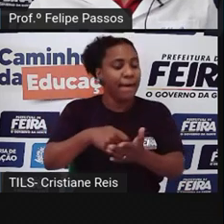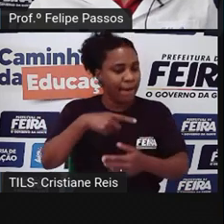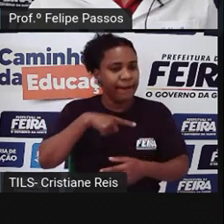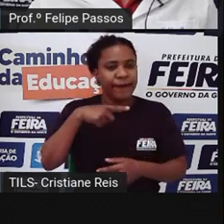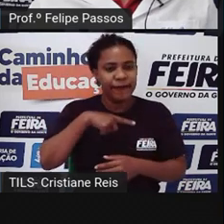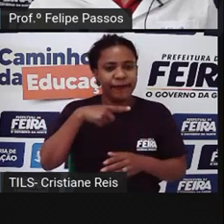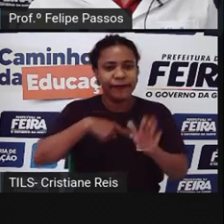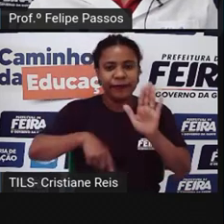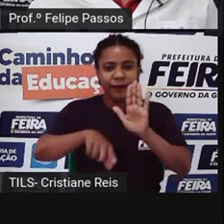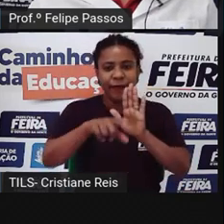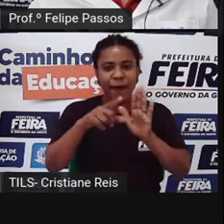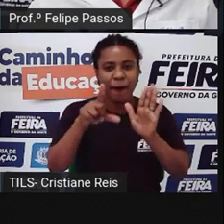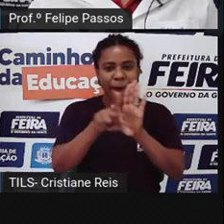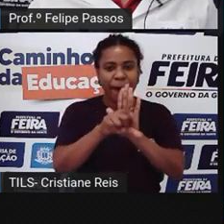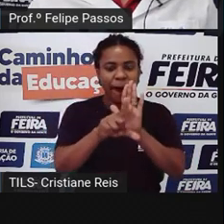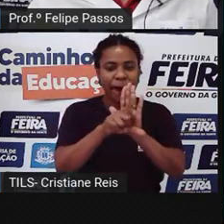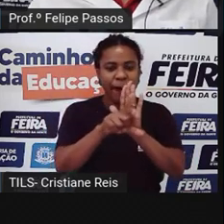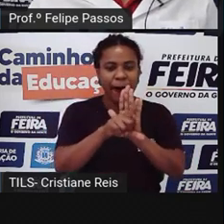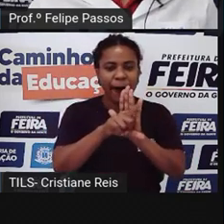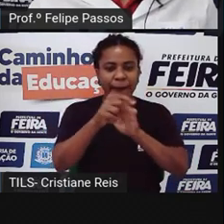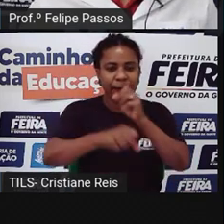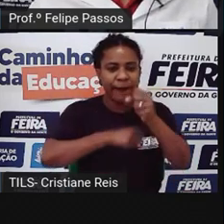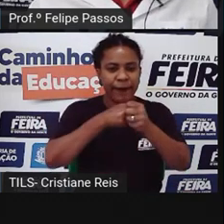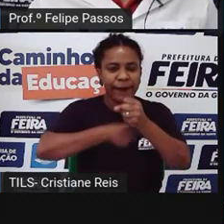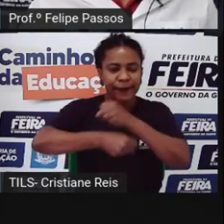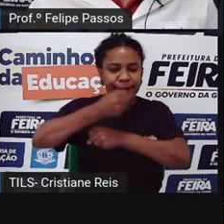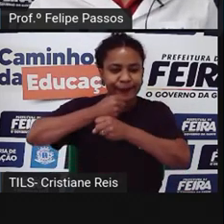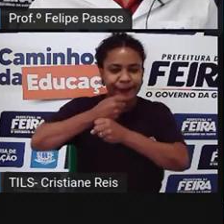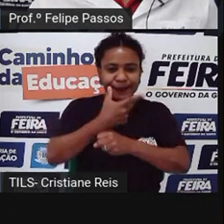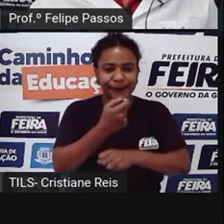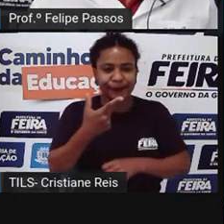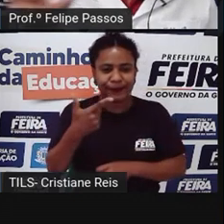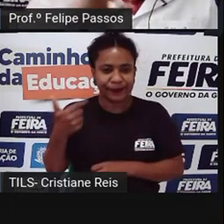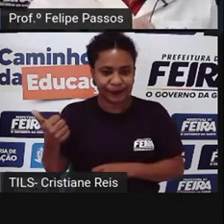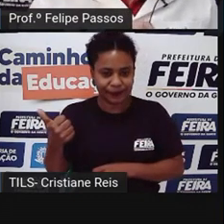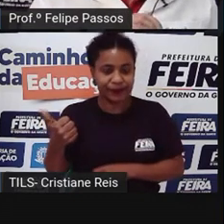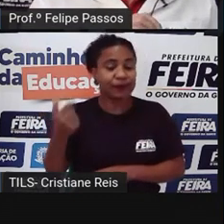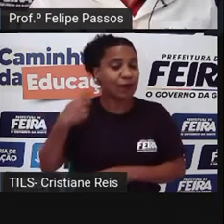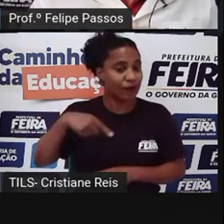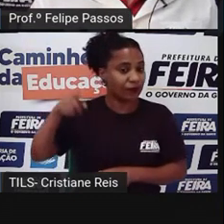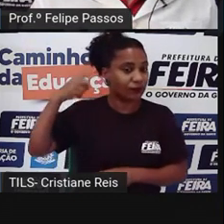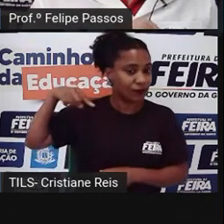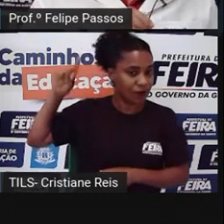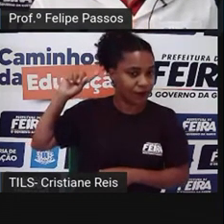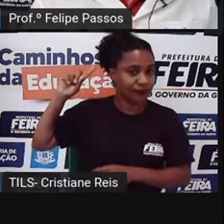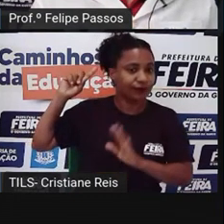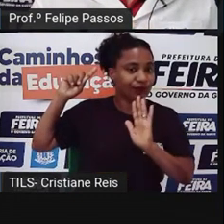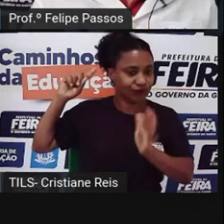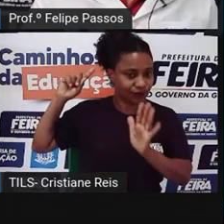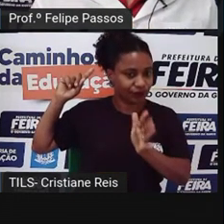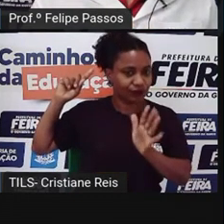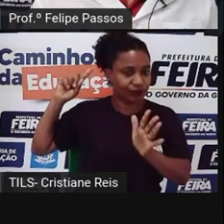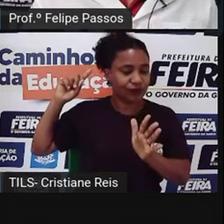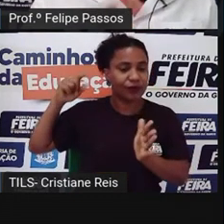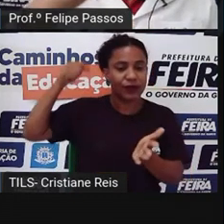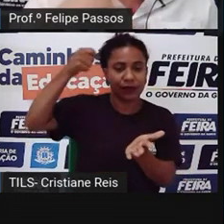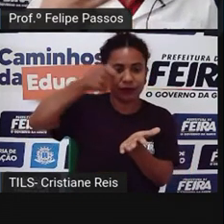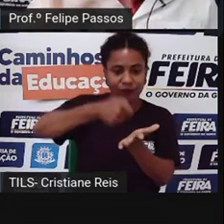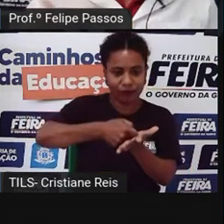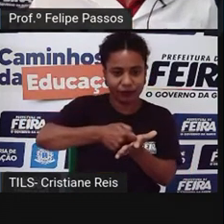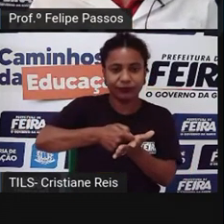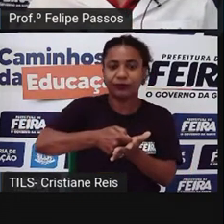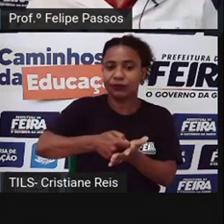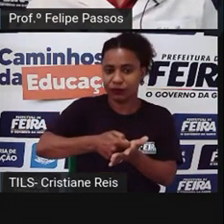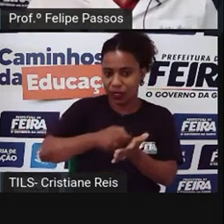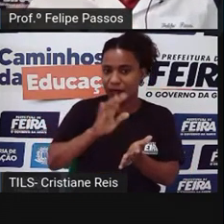duras. Isso foi em 2021. Olha só, já existia, já era previsto punição no mundo